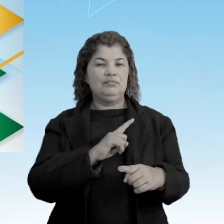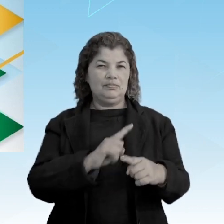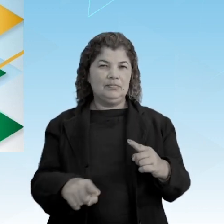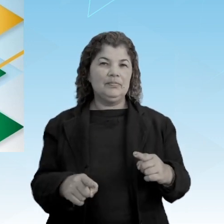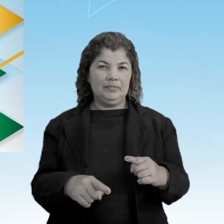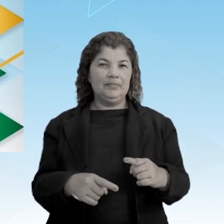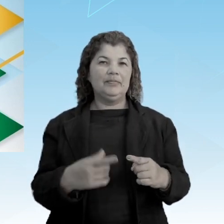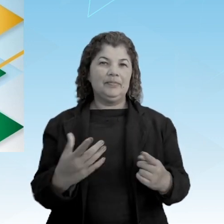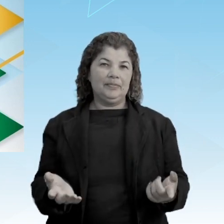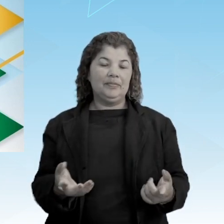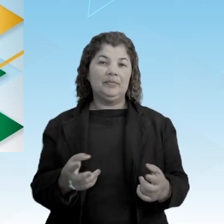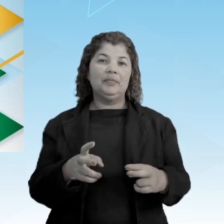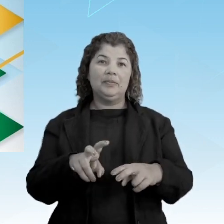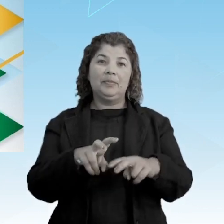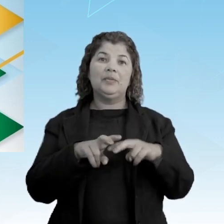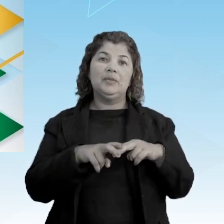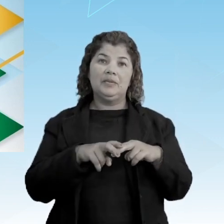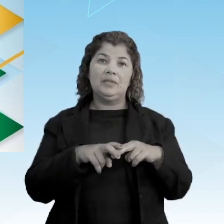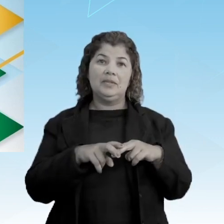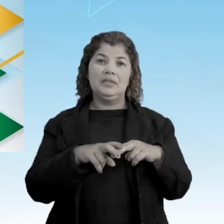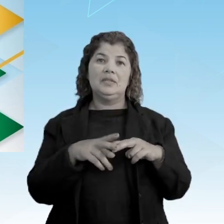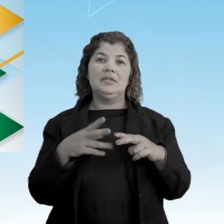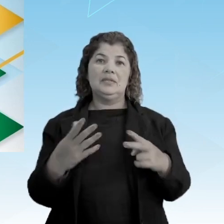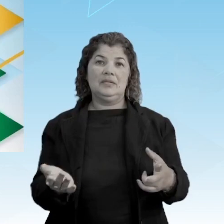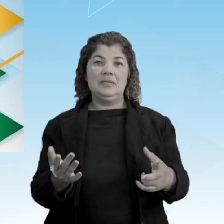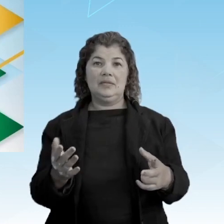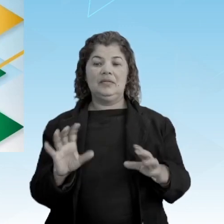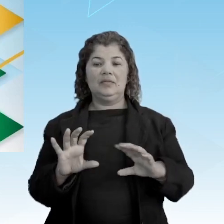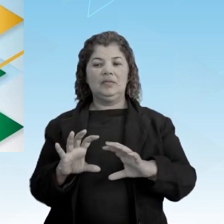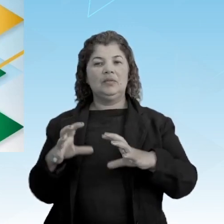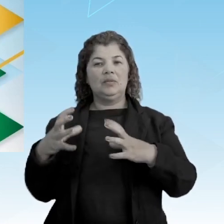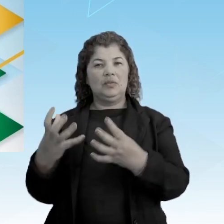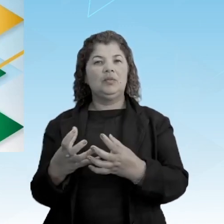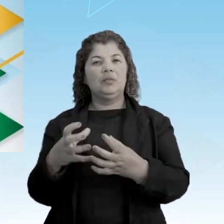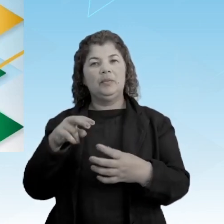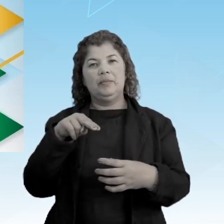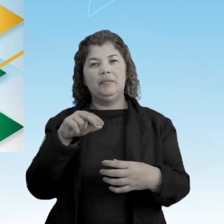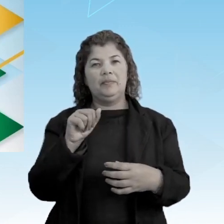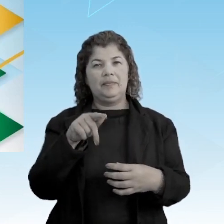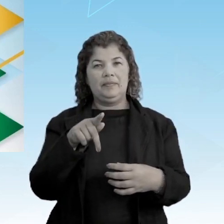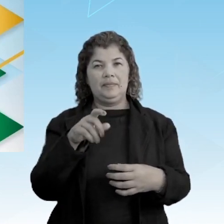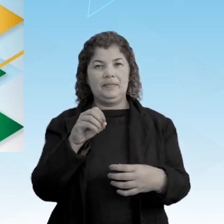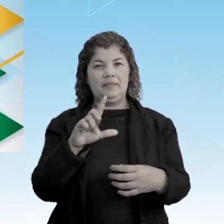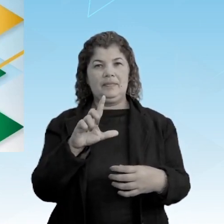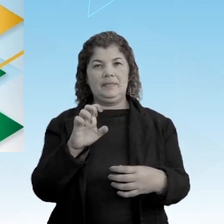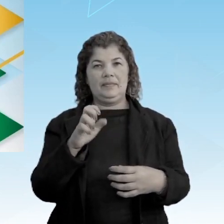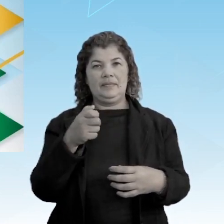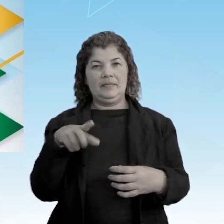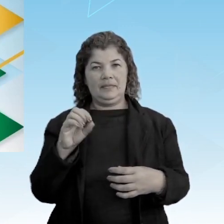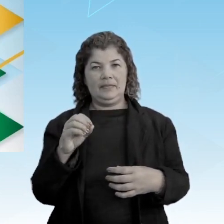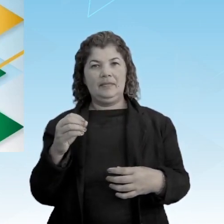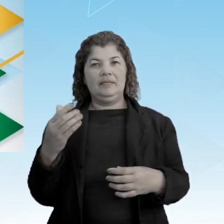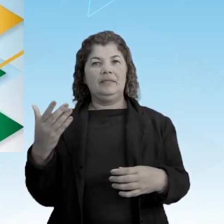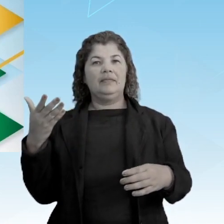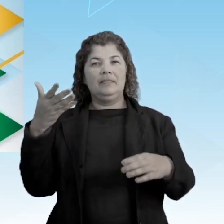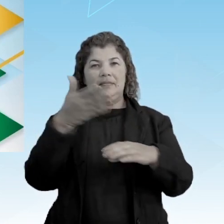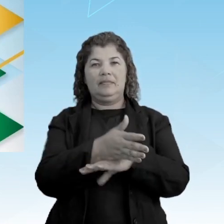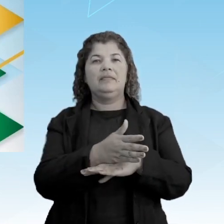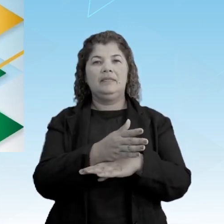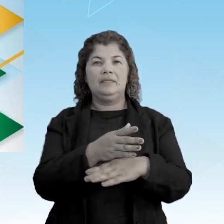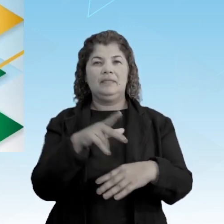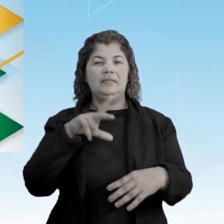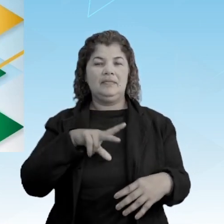E por esse motivo, as tropas de Napoleão invadiram Portugal.